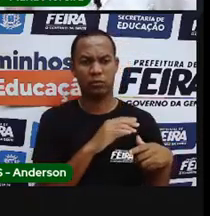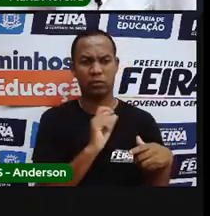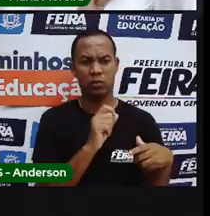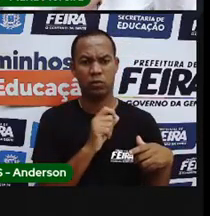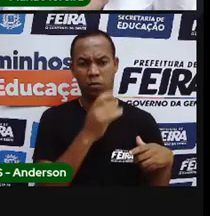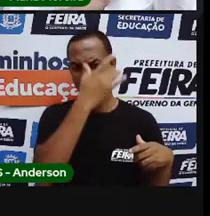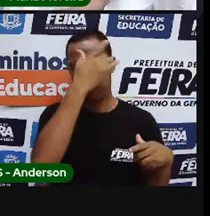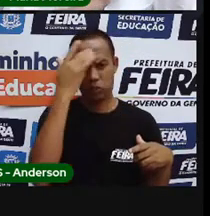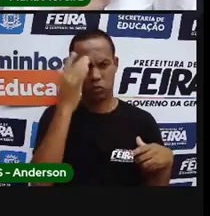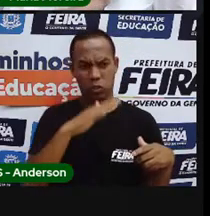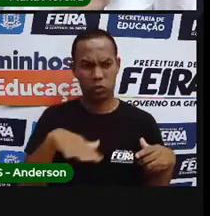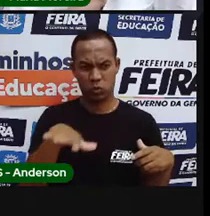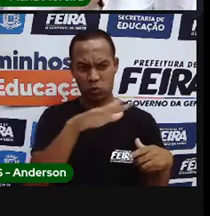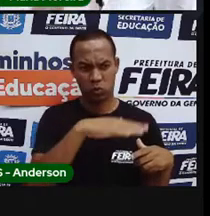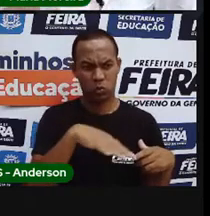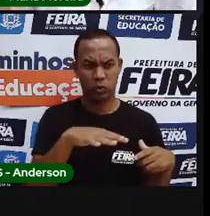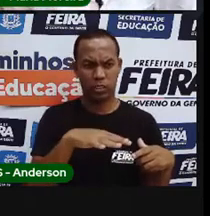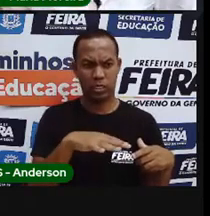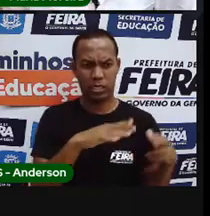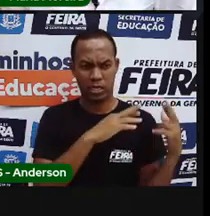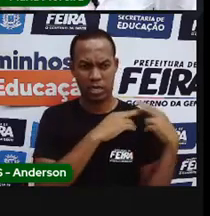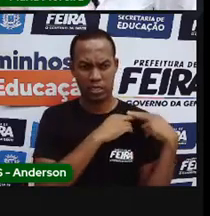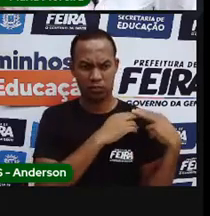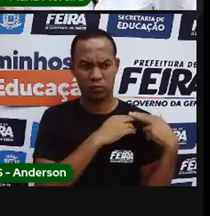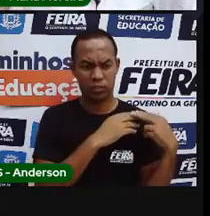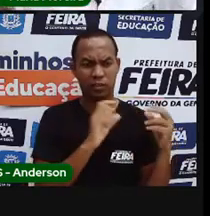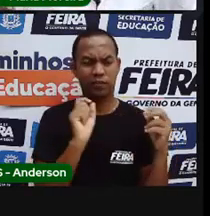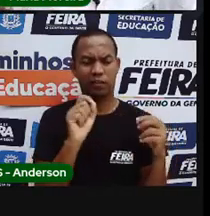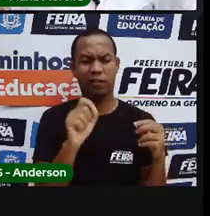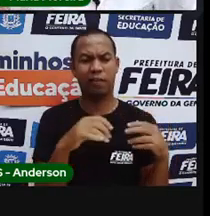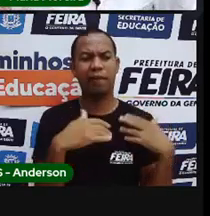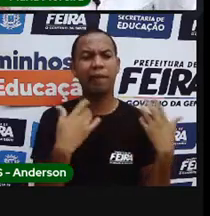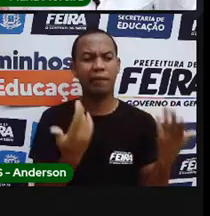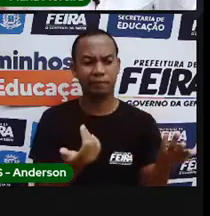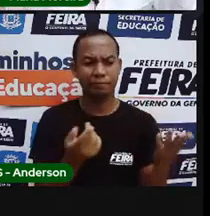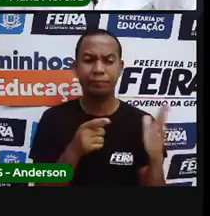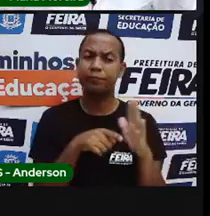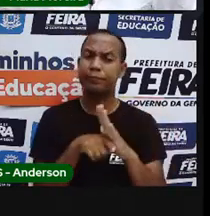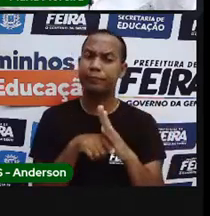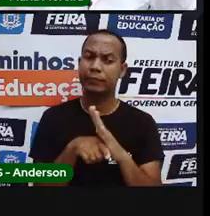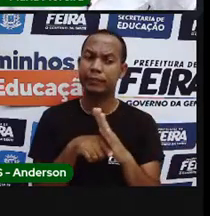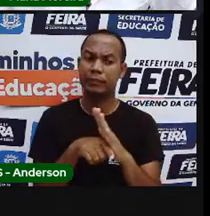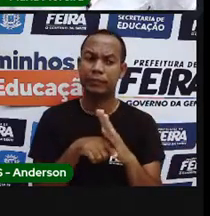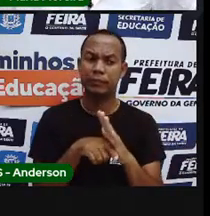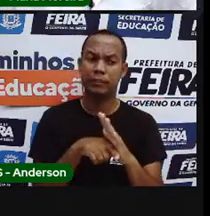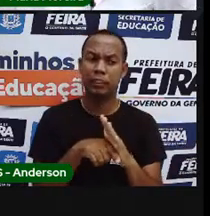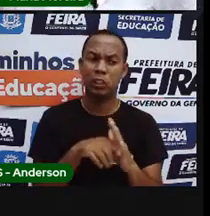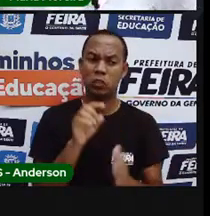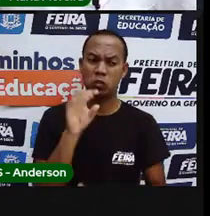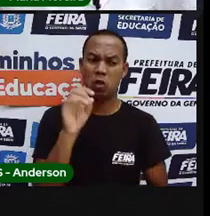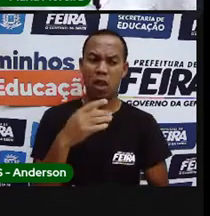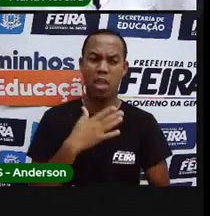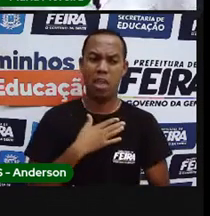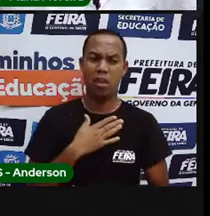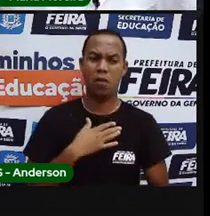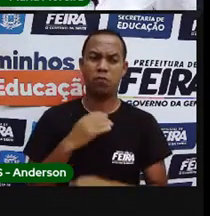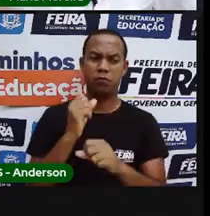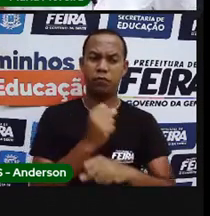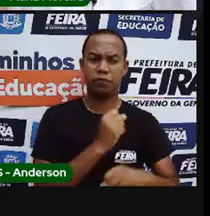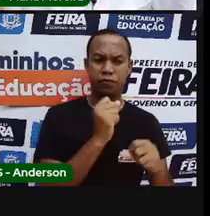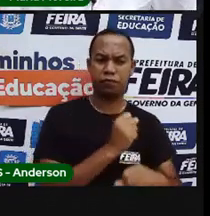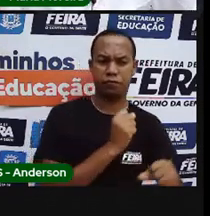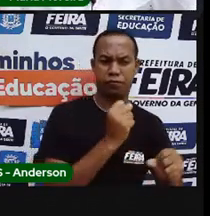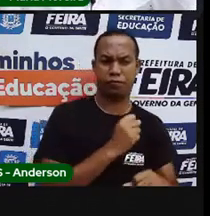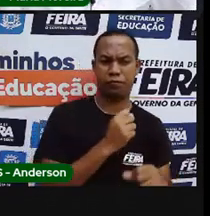Será que é a responsabilidade de manter a rua limpa? É só da pessoa que está limpando? É só daquela pessoa que está jogando lixo?